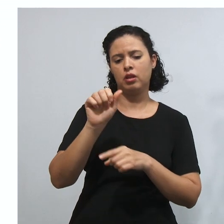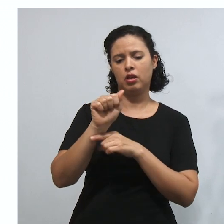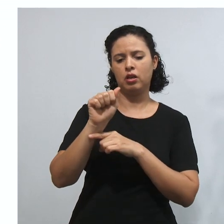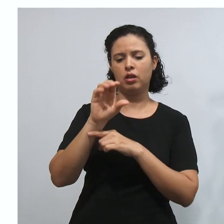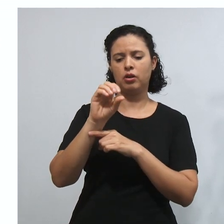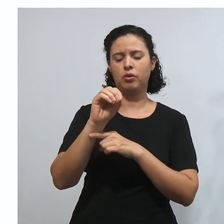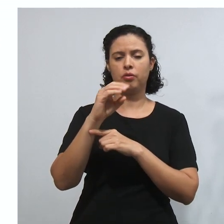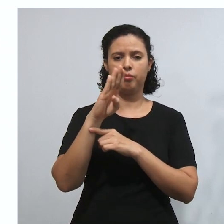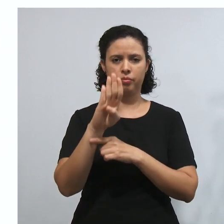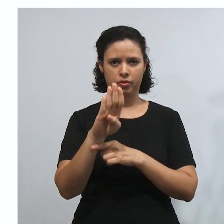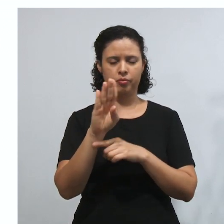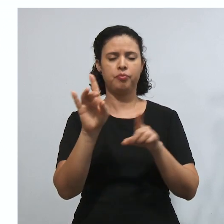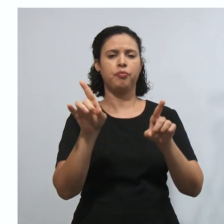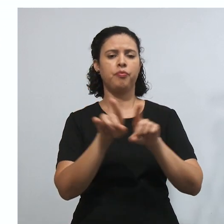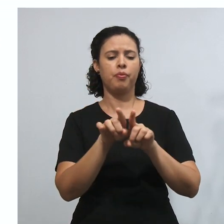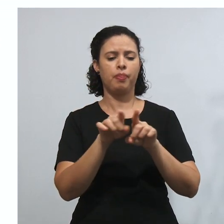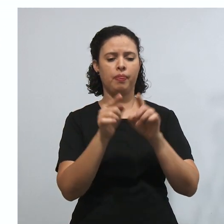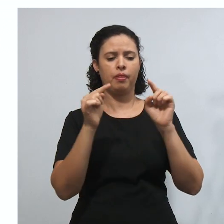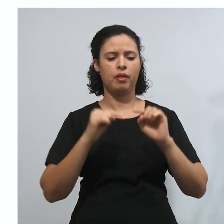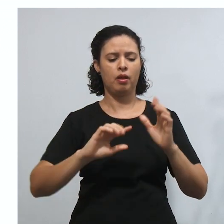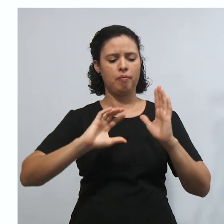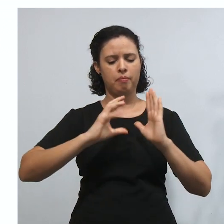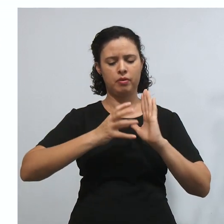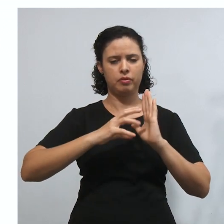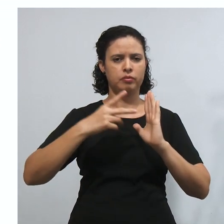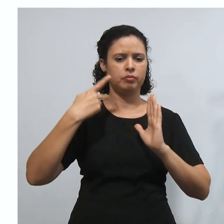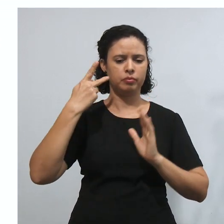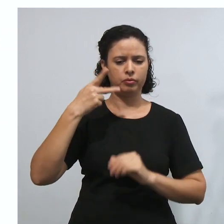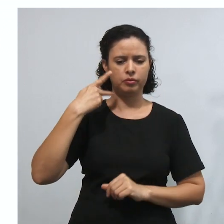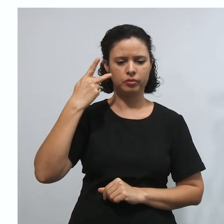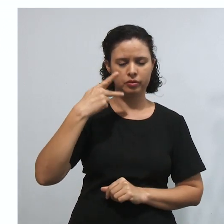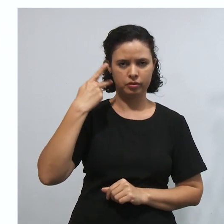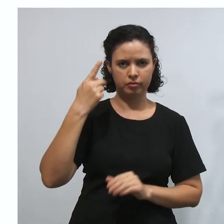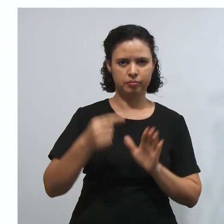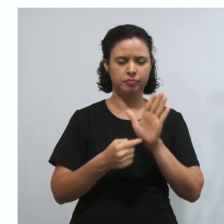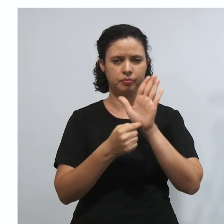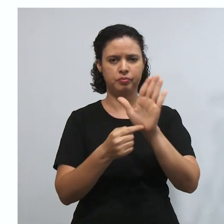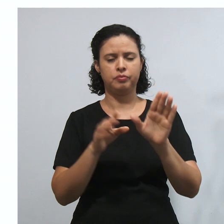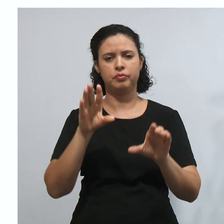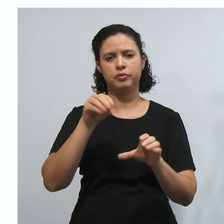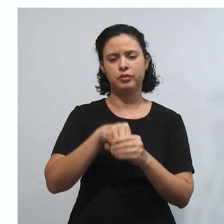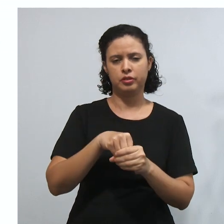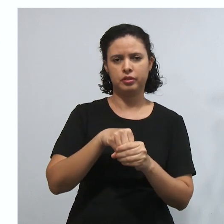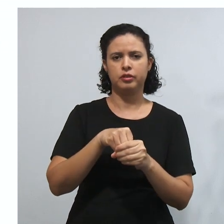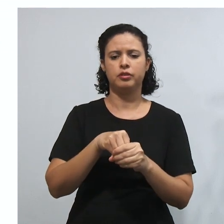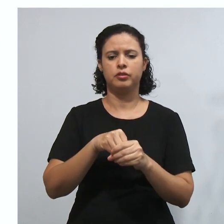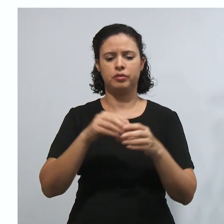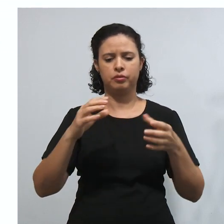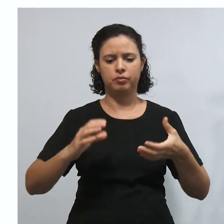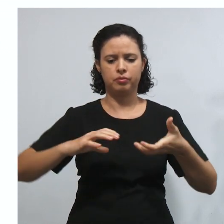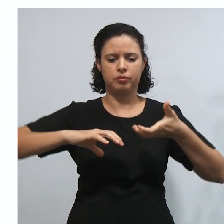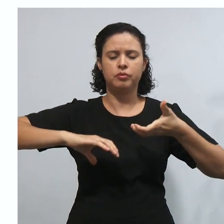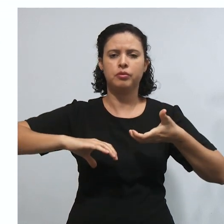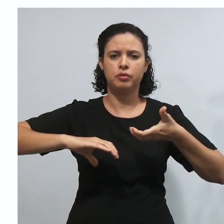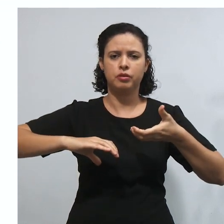partido político com representação no Congresso Nacional e a Confederação Sindical ou Entidades de Classe em âmbito